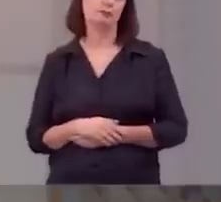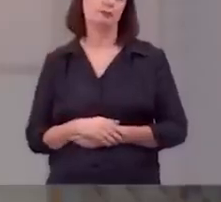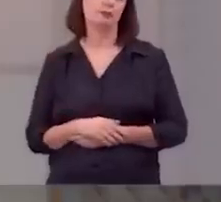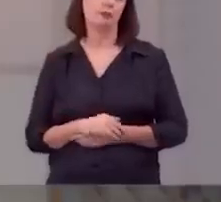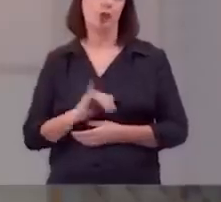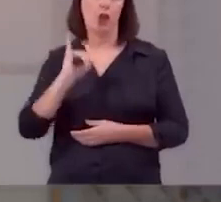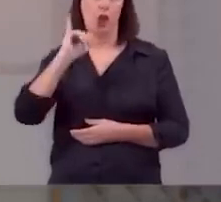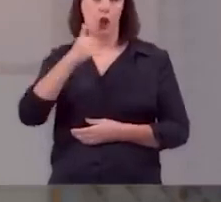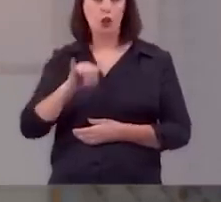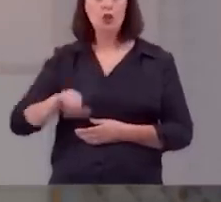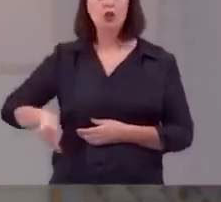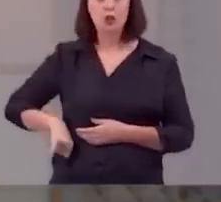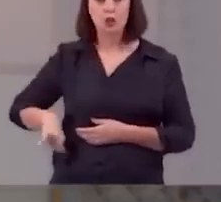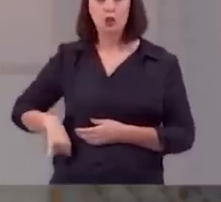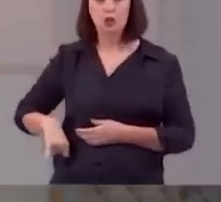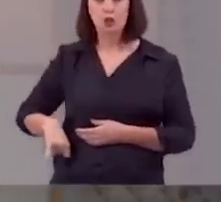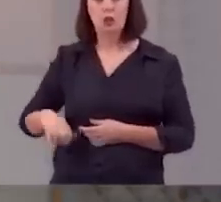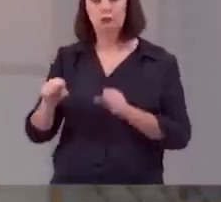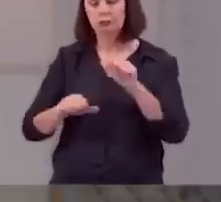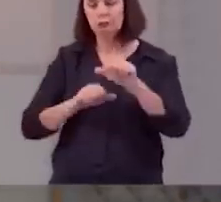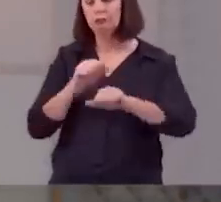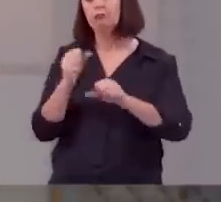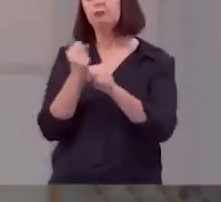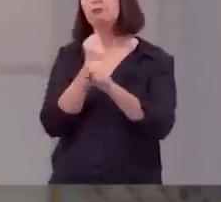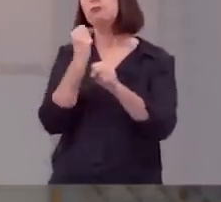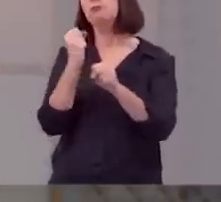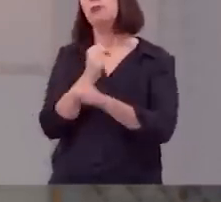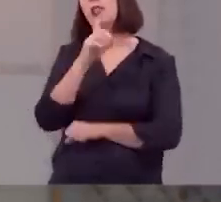Jó é restaurado por Deus